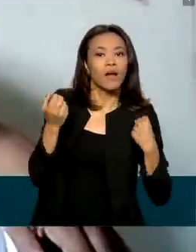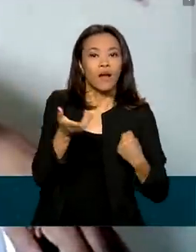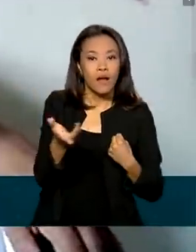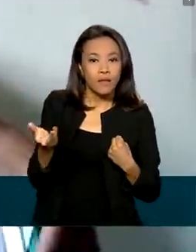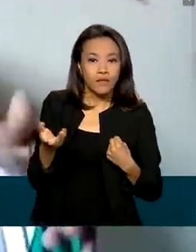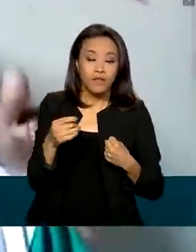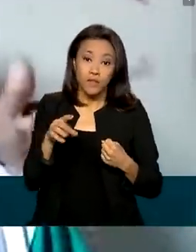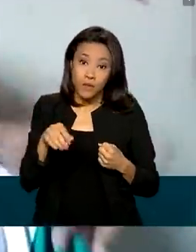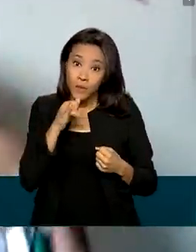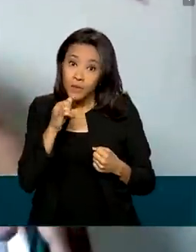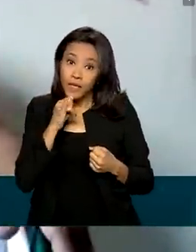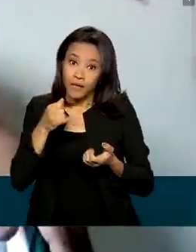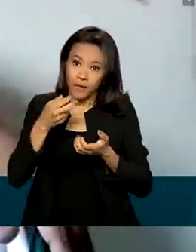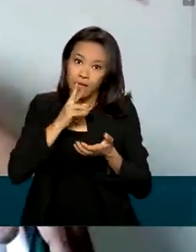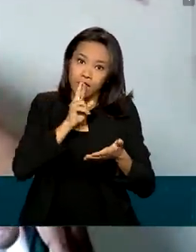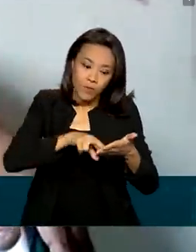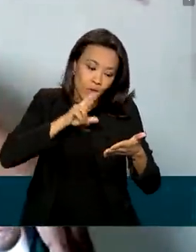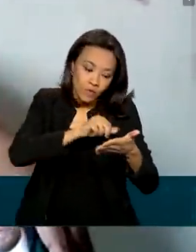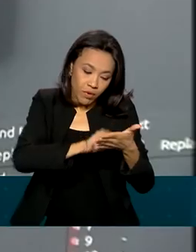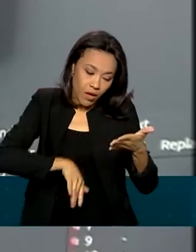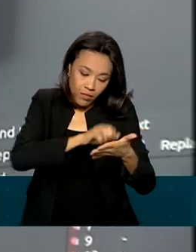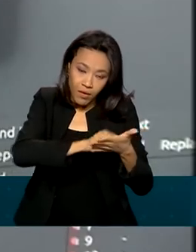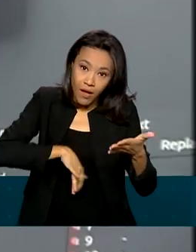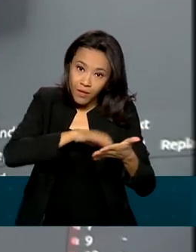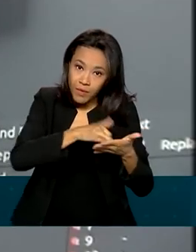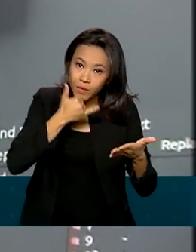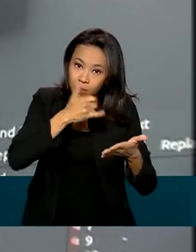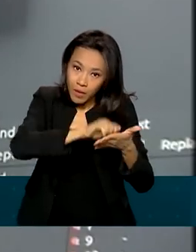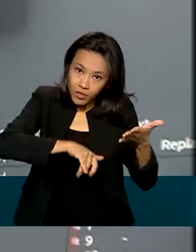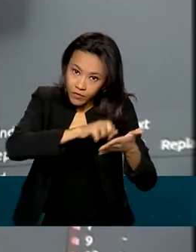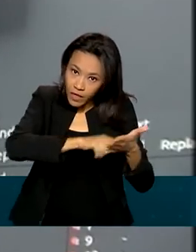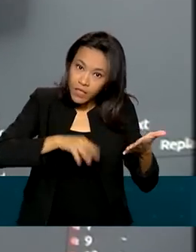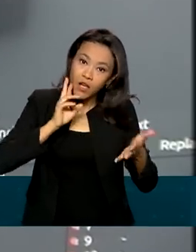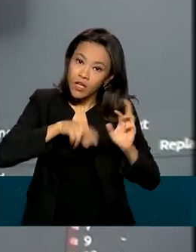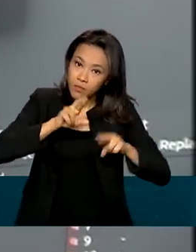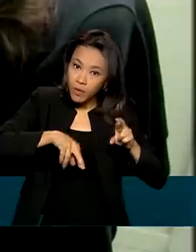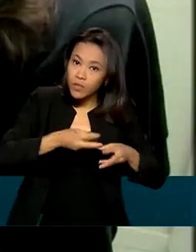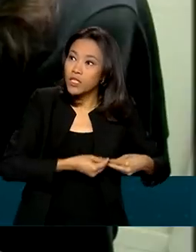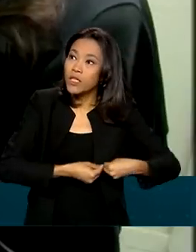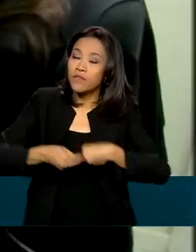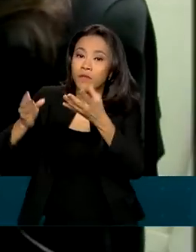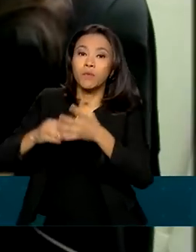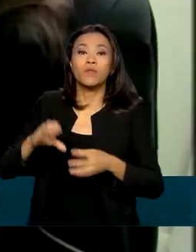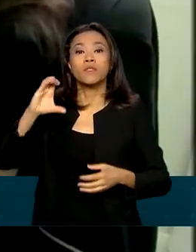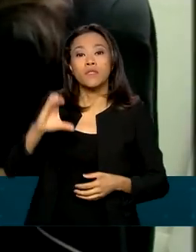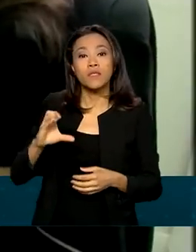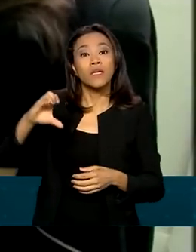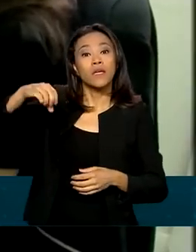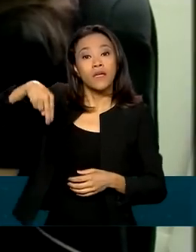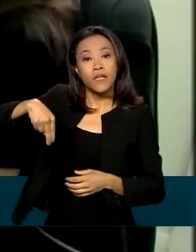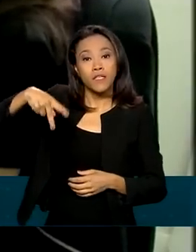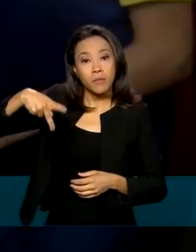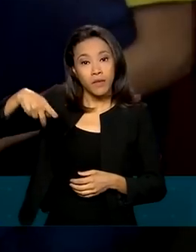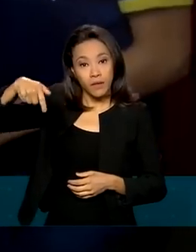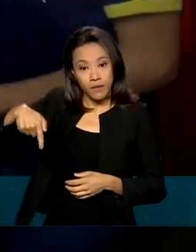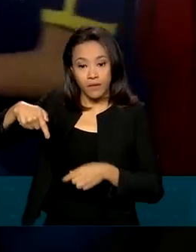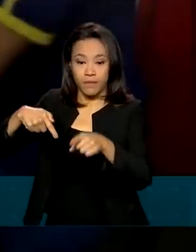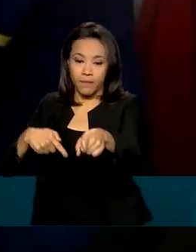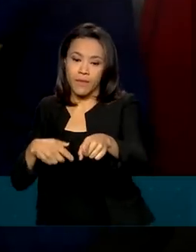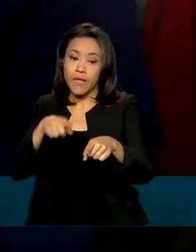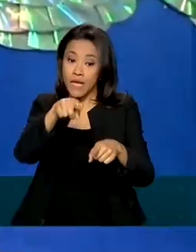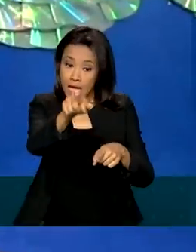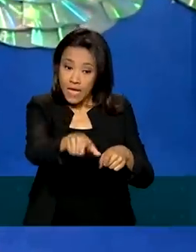resolvendo e enviando para o CNPq. Esse é o primeiro ciclo de bolsas de iniciação científica júnior do